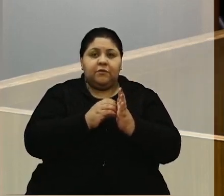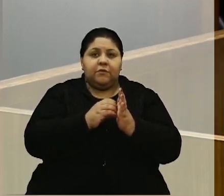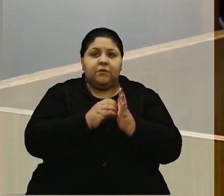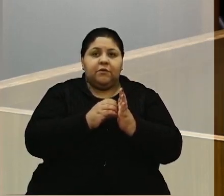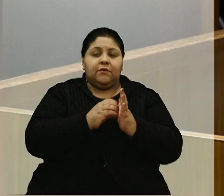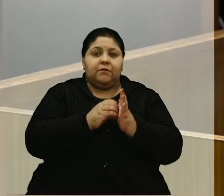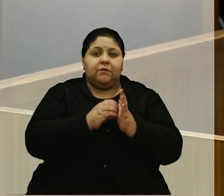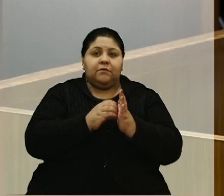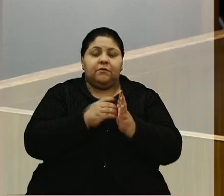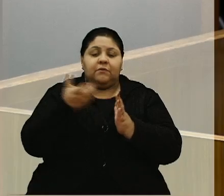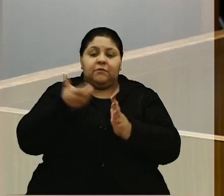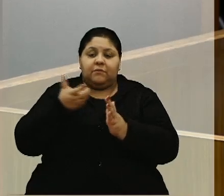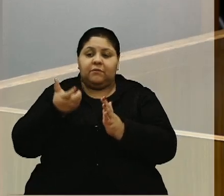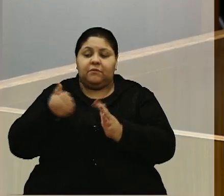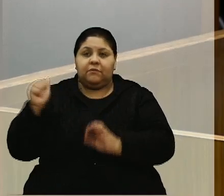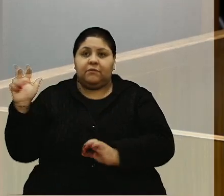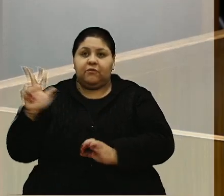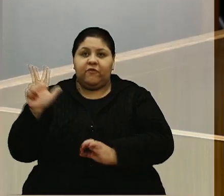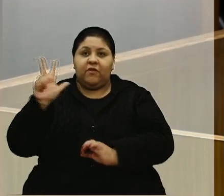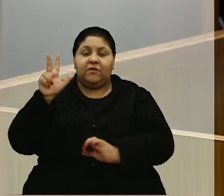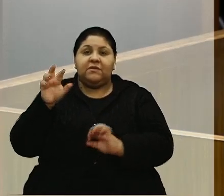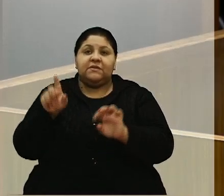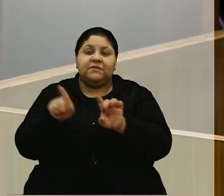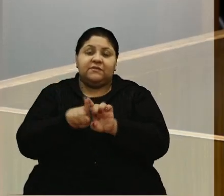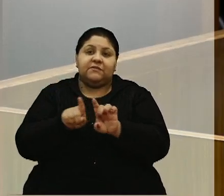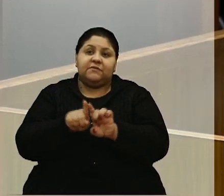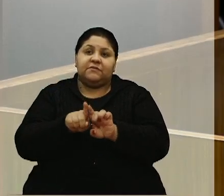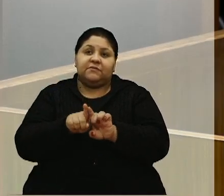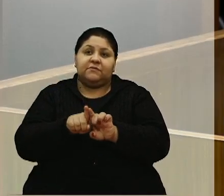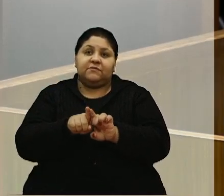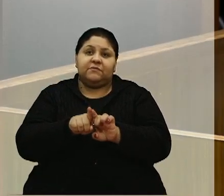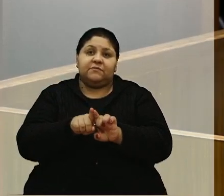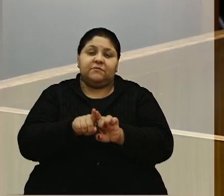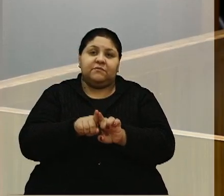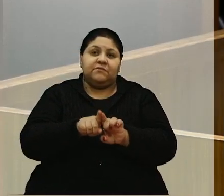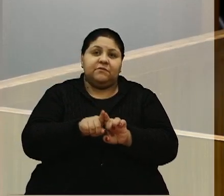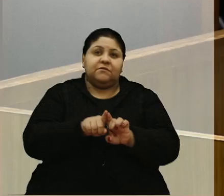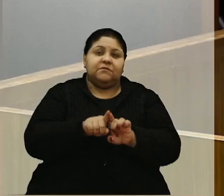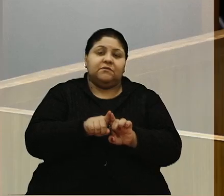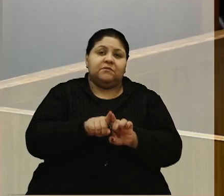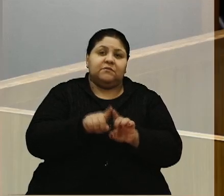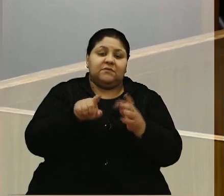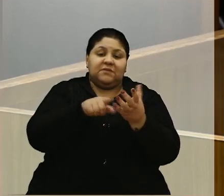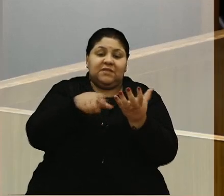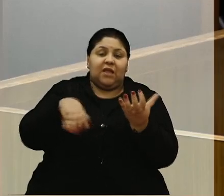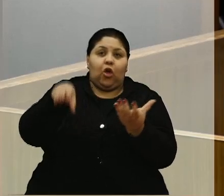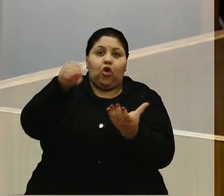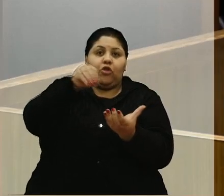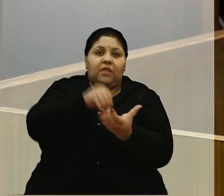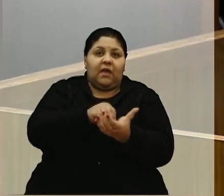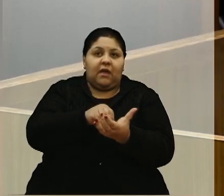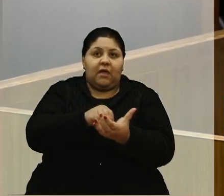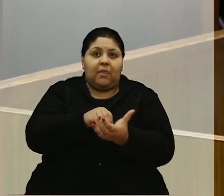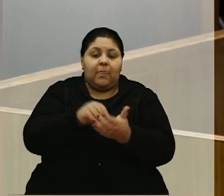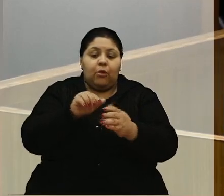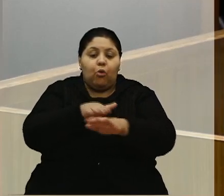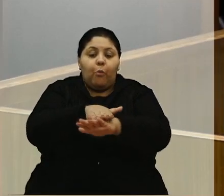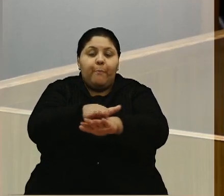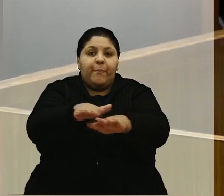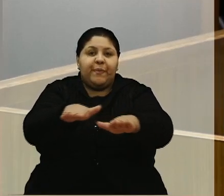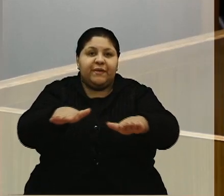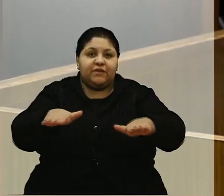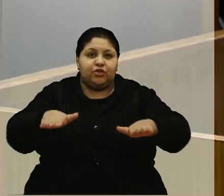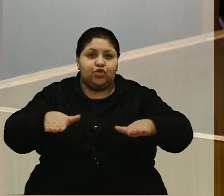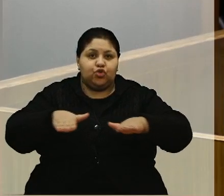A parte. Quero valorizar também os servidores da Codeca, que fizeram o piso. E o